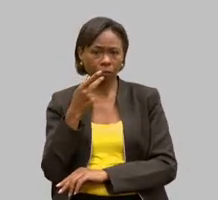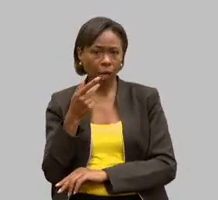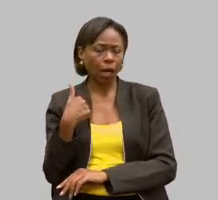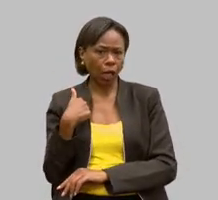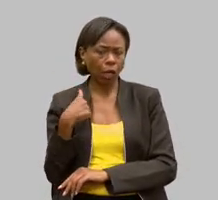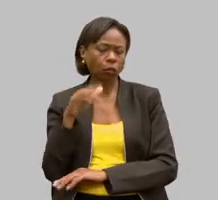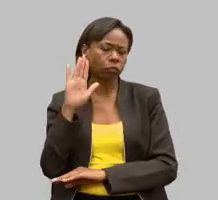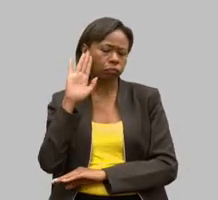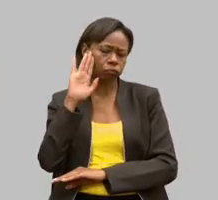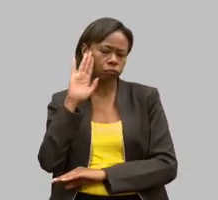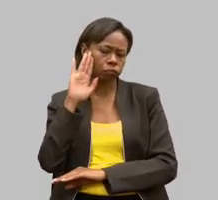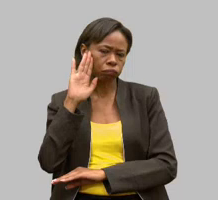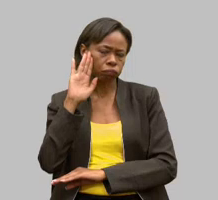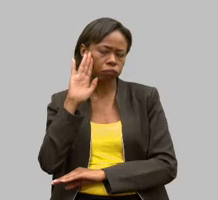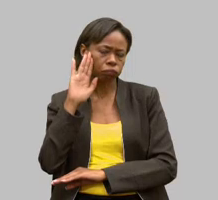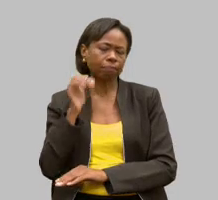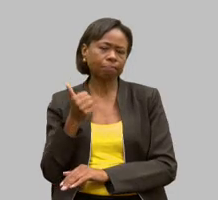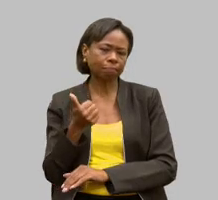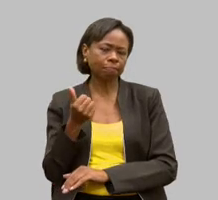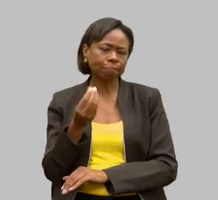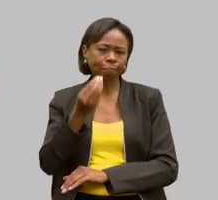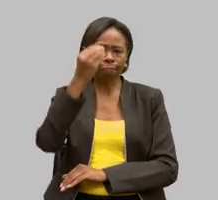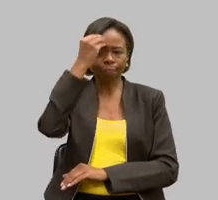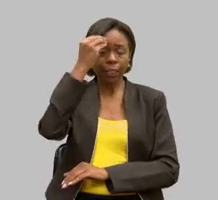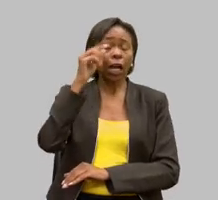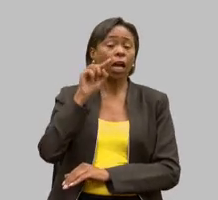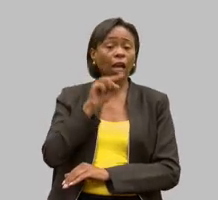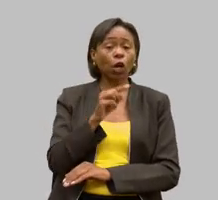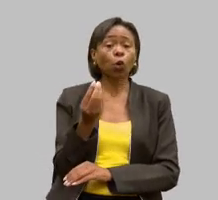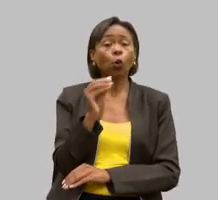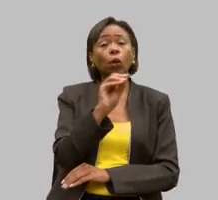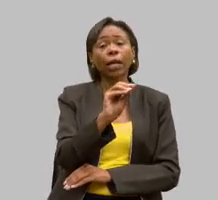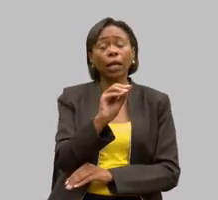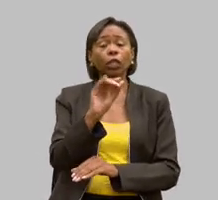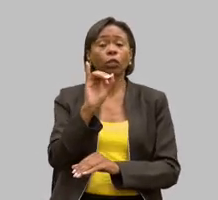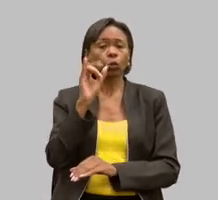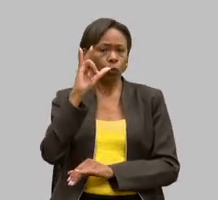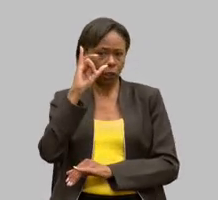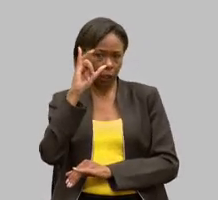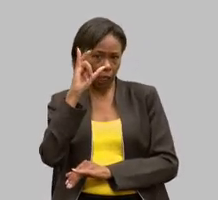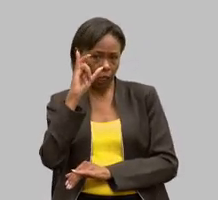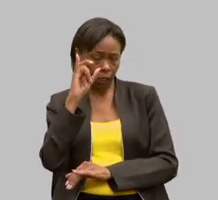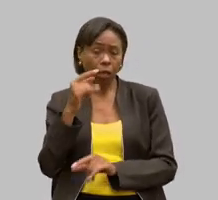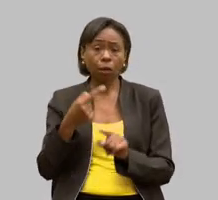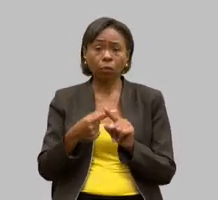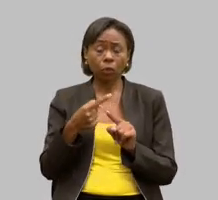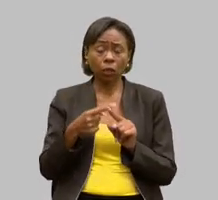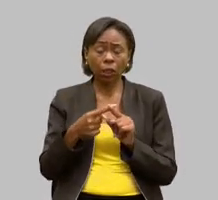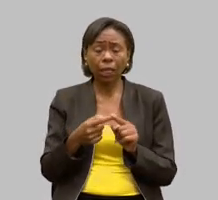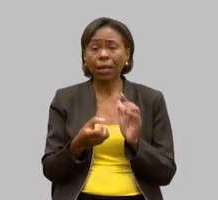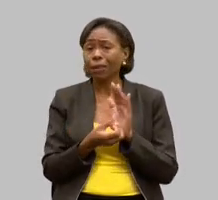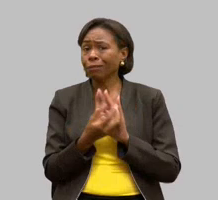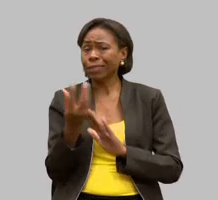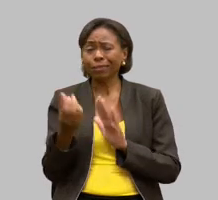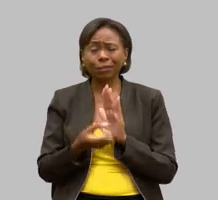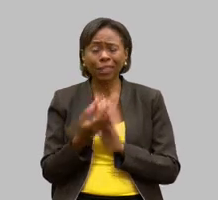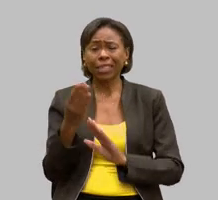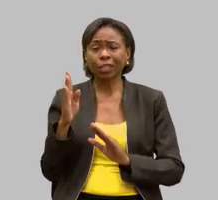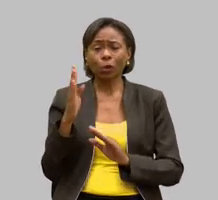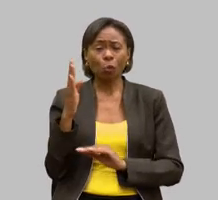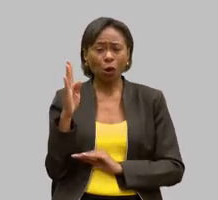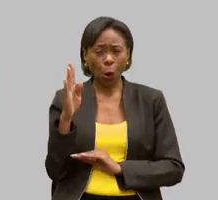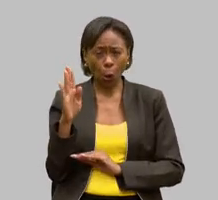e eu gravei diretamente do meu Instagram porque ele fala que vai tirar essa fala porque muitas vezes o movimento ideológico ele é tão